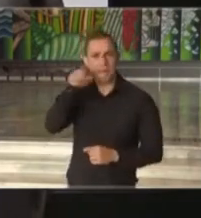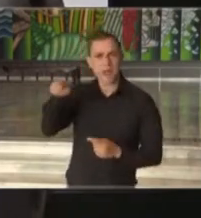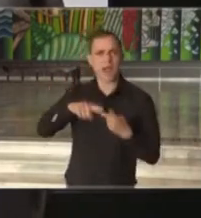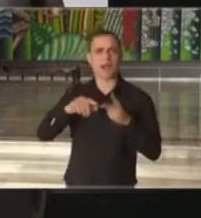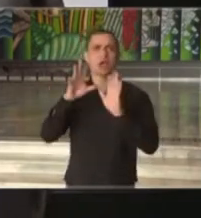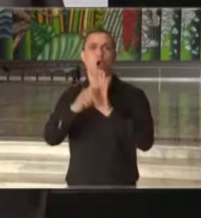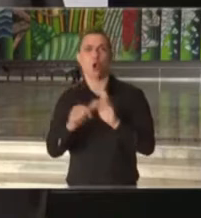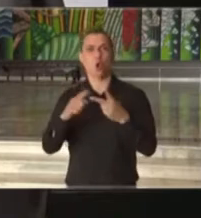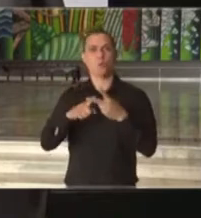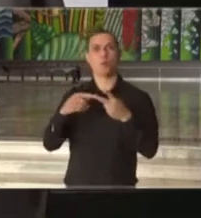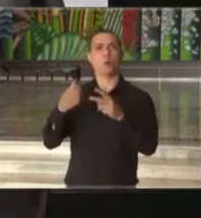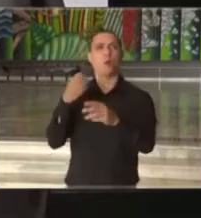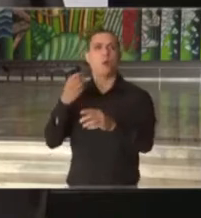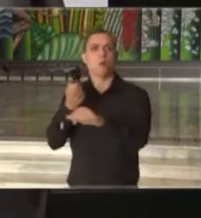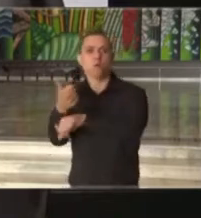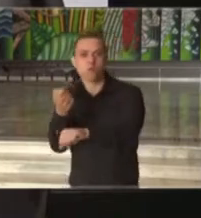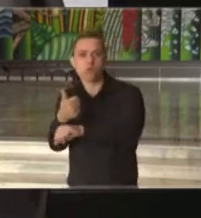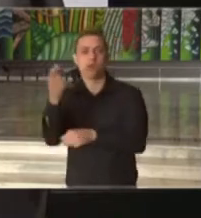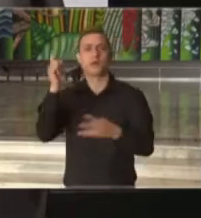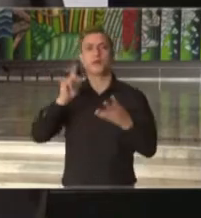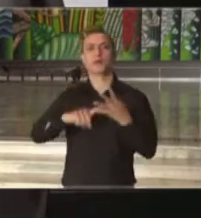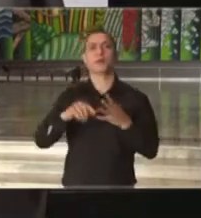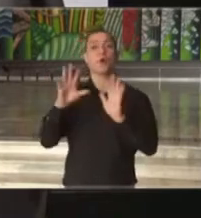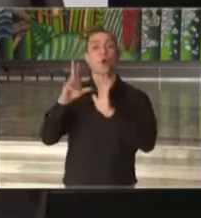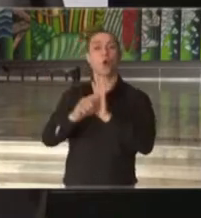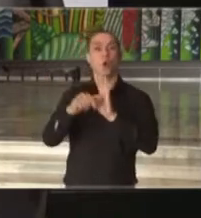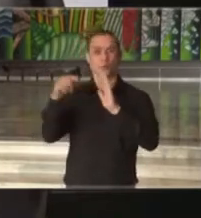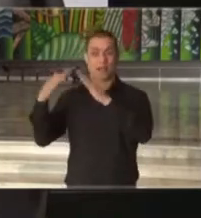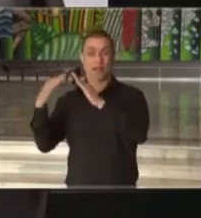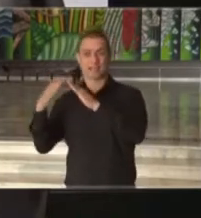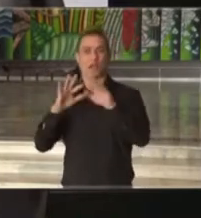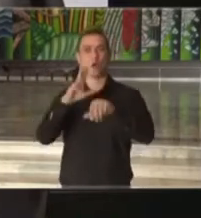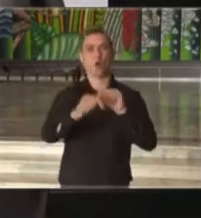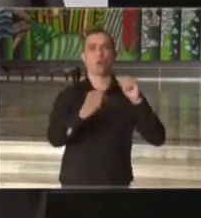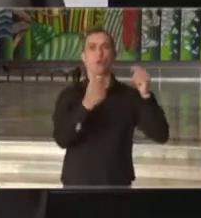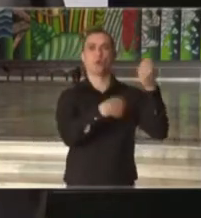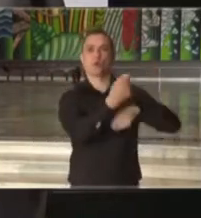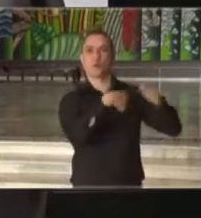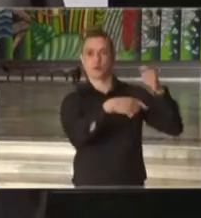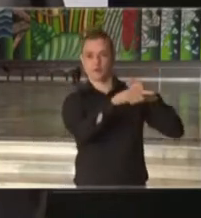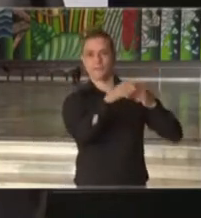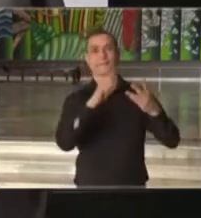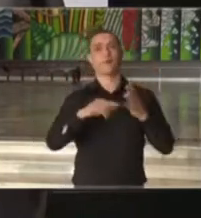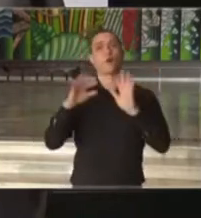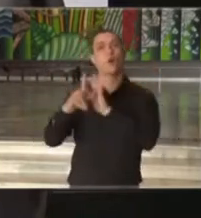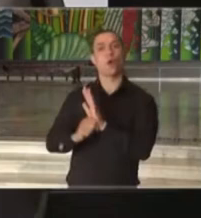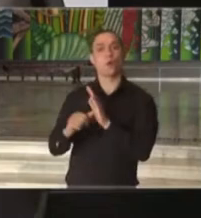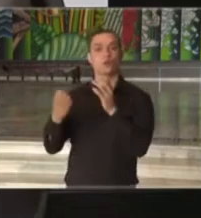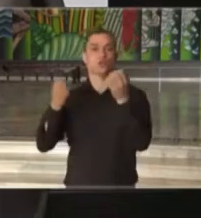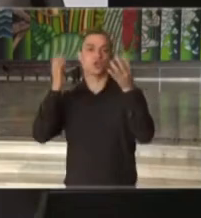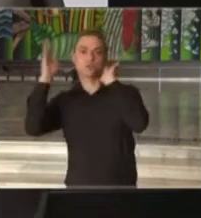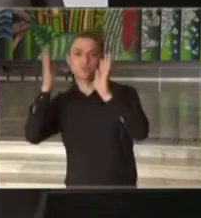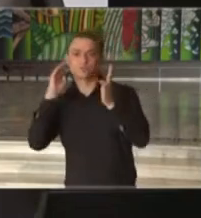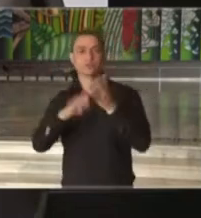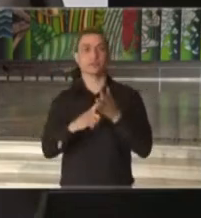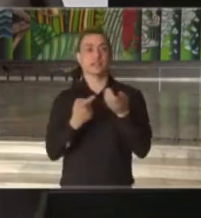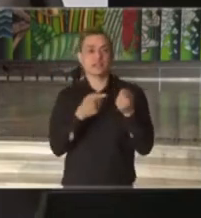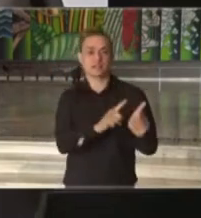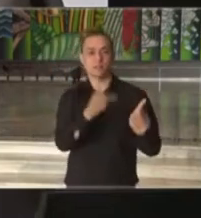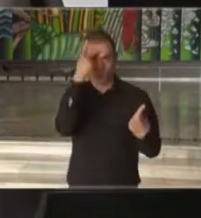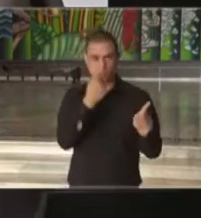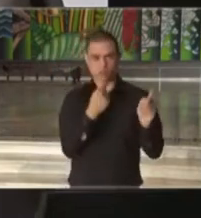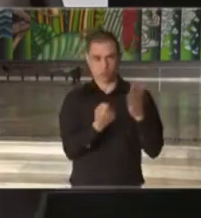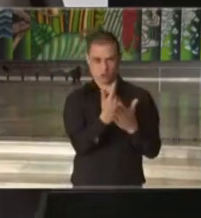roubo ou furto a estabelecimento comercial, roubo ou furto à residência, roubo ou furto de carga, crimes contra o consumidor.